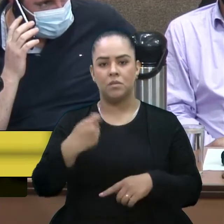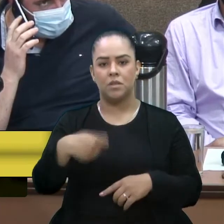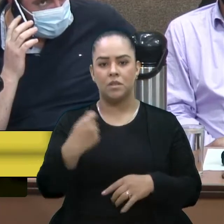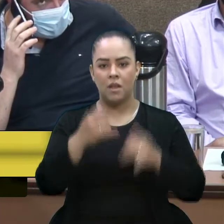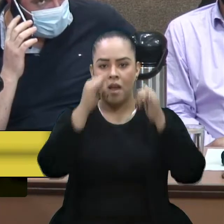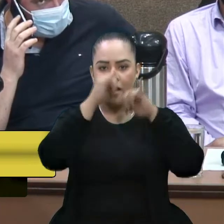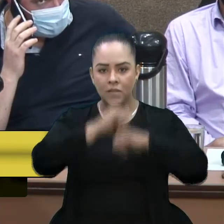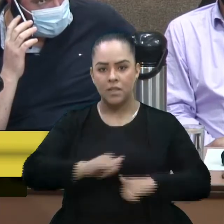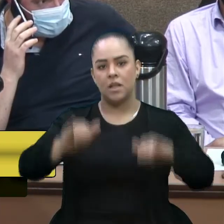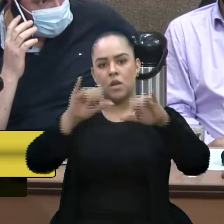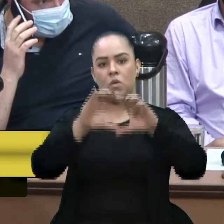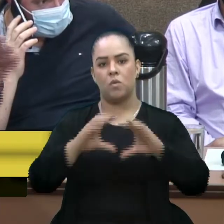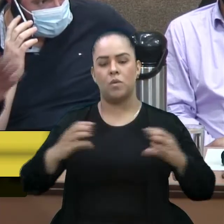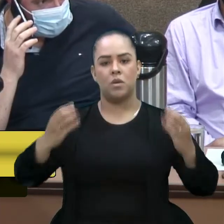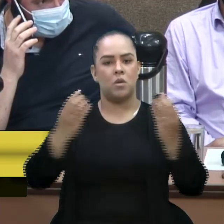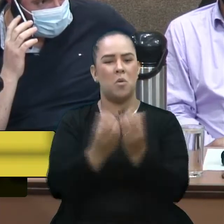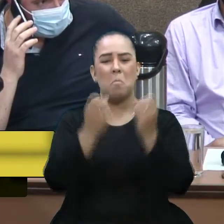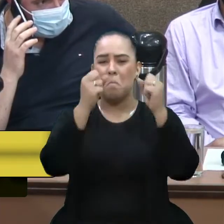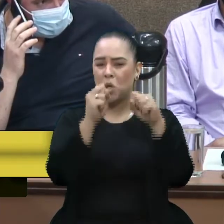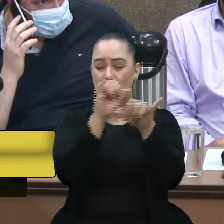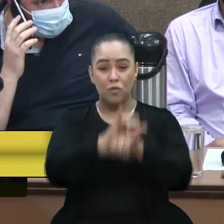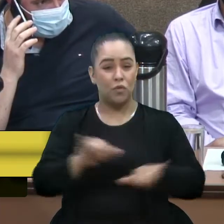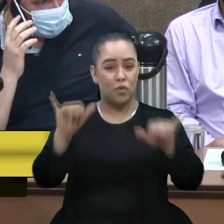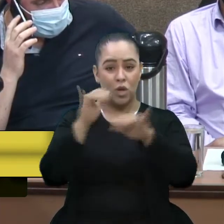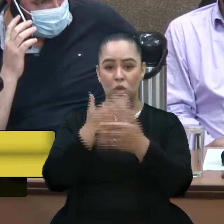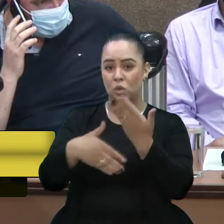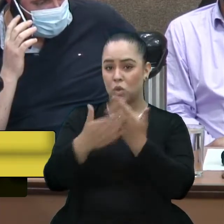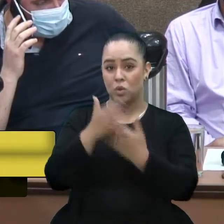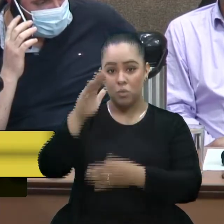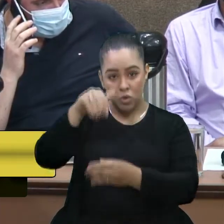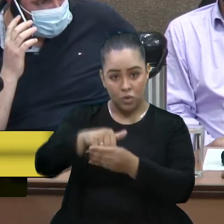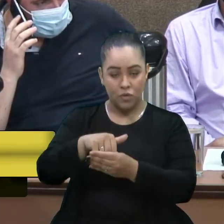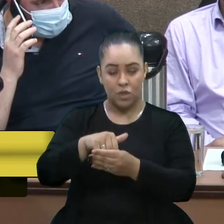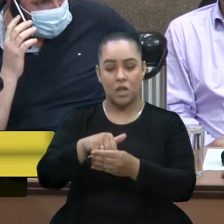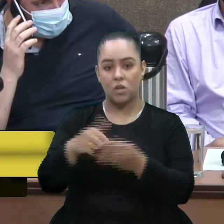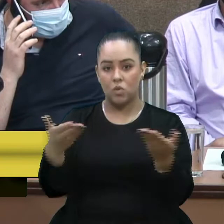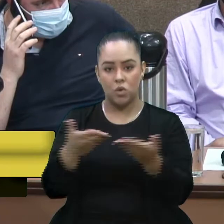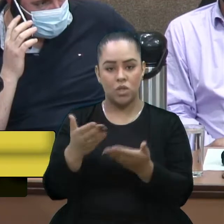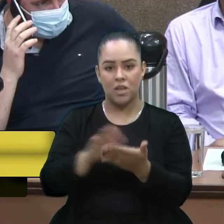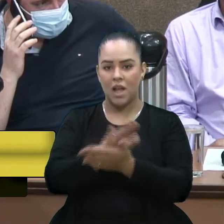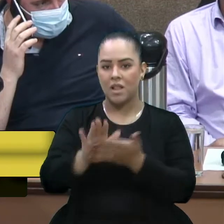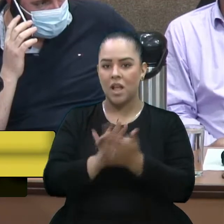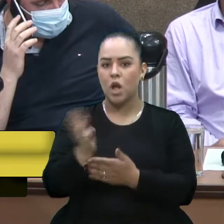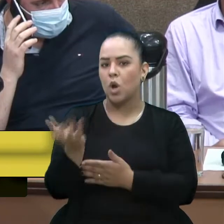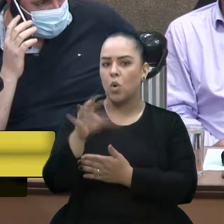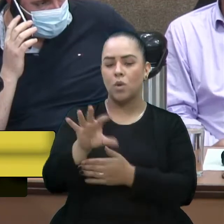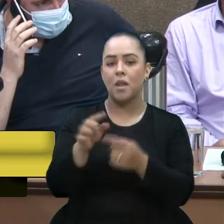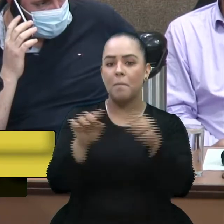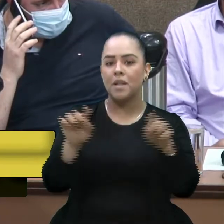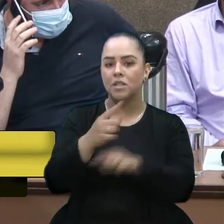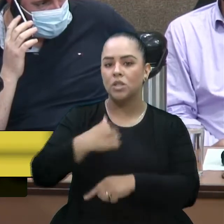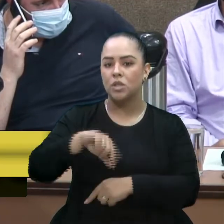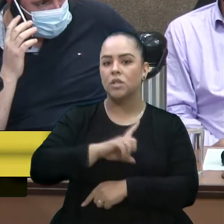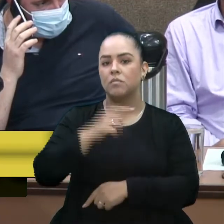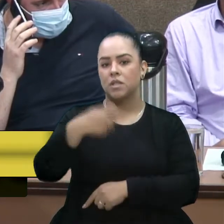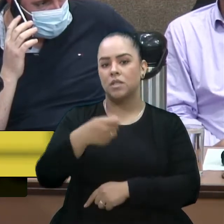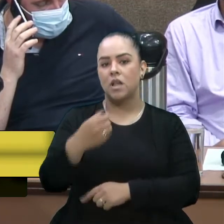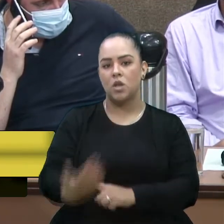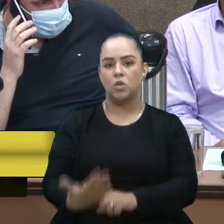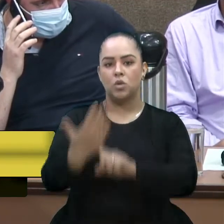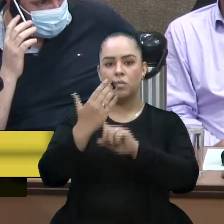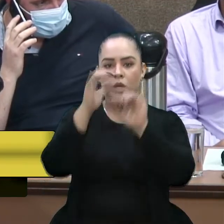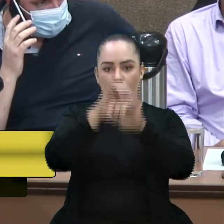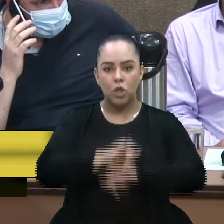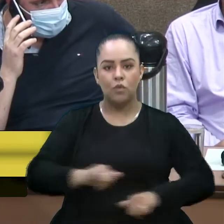comunidade, pode divulgar, todos os projetos vão ser votados hoje, ninguém é contra. Agora, vamos ajudar a divulgar os bons